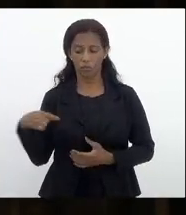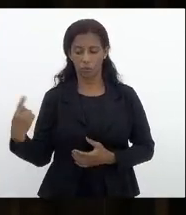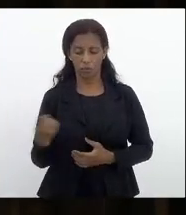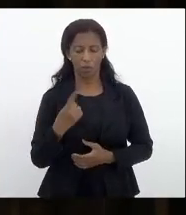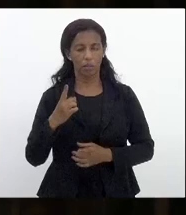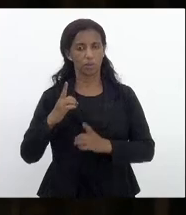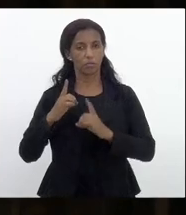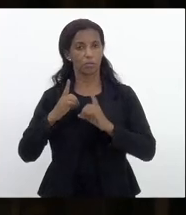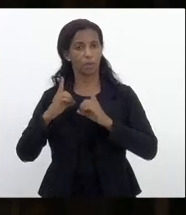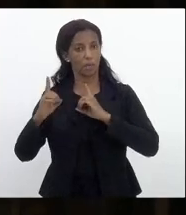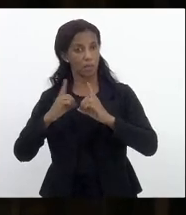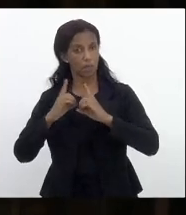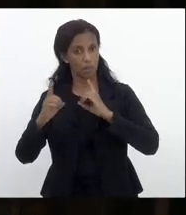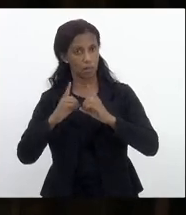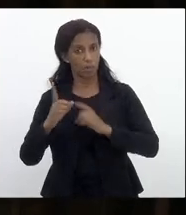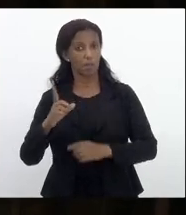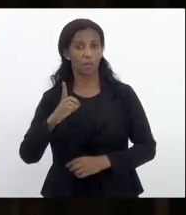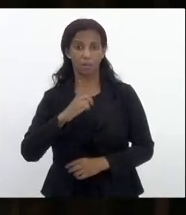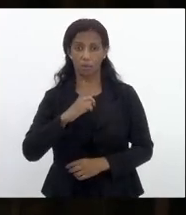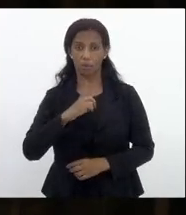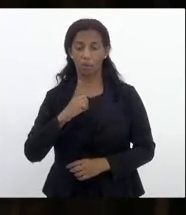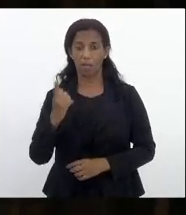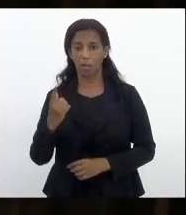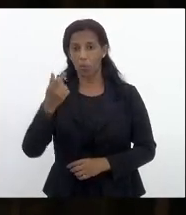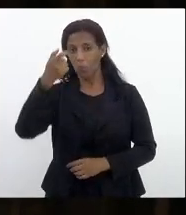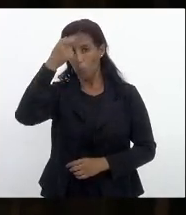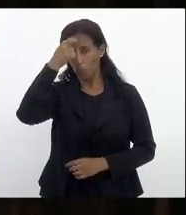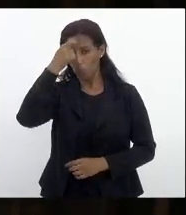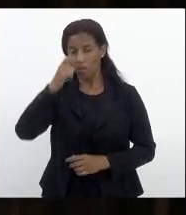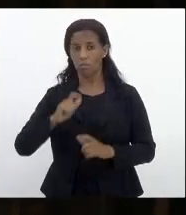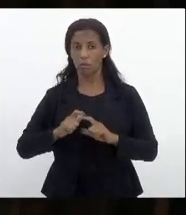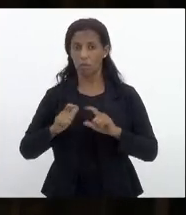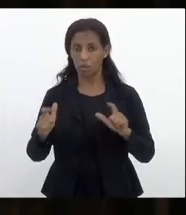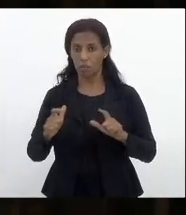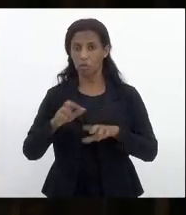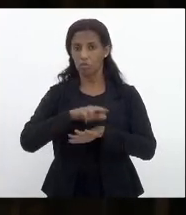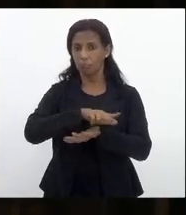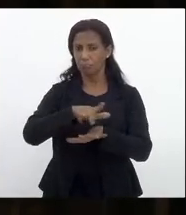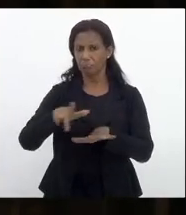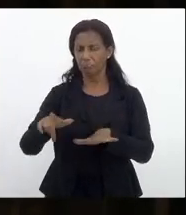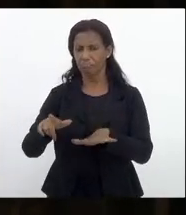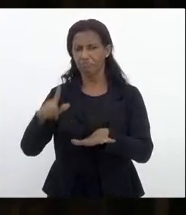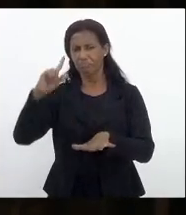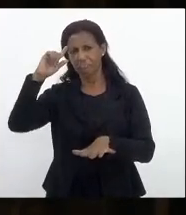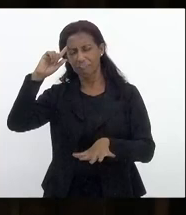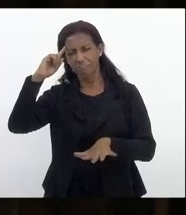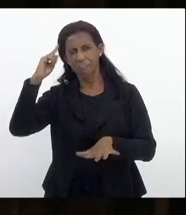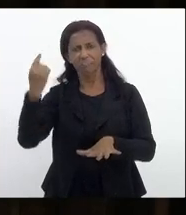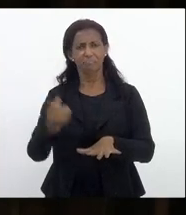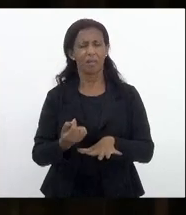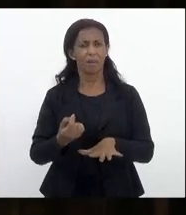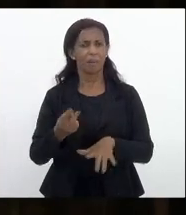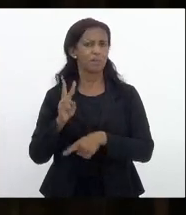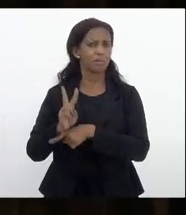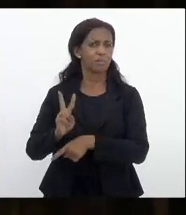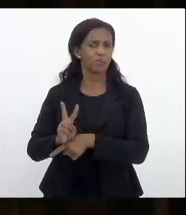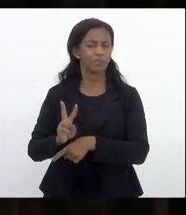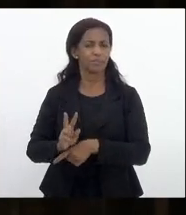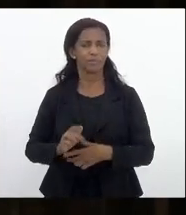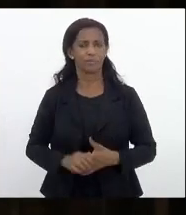debatendo inclusive existe um consenso muito grande de diversas ideologias para que se preserve